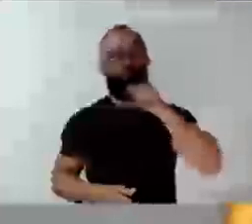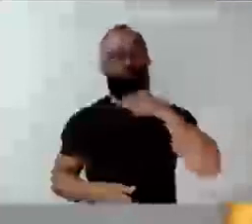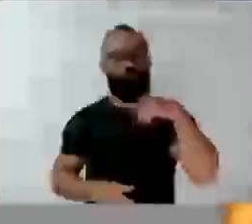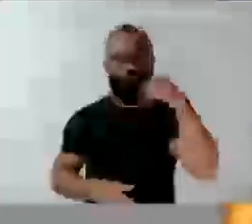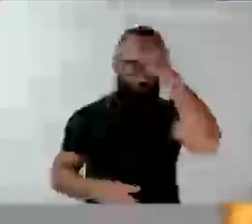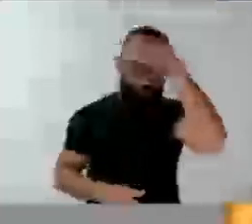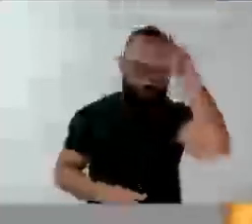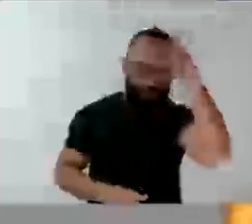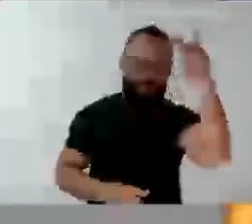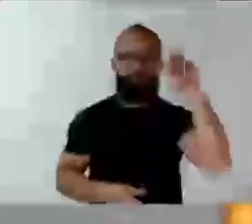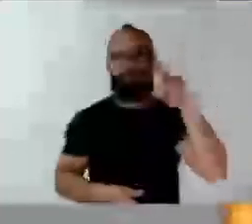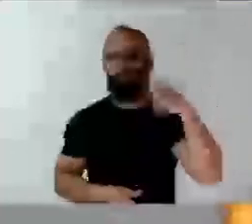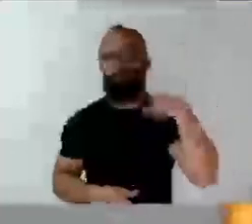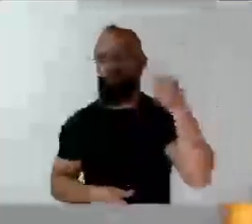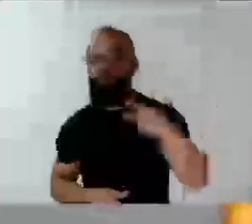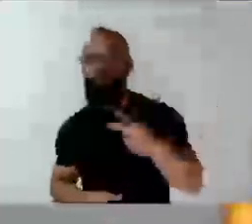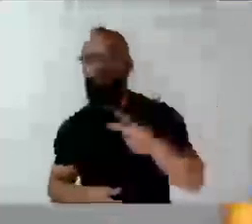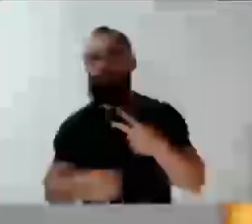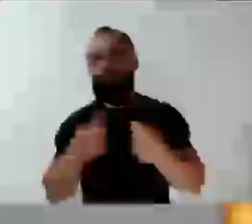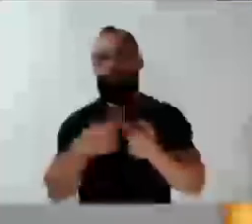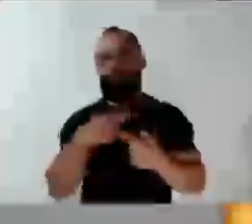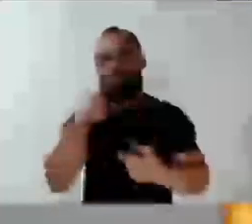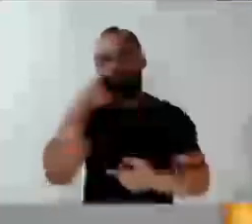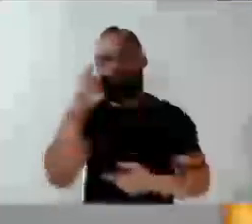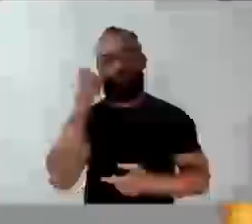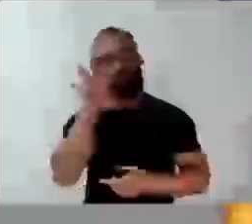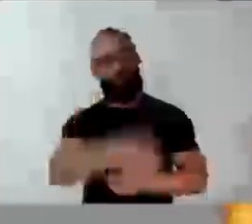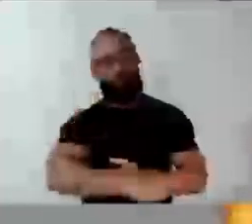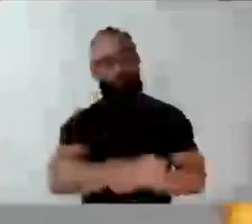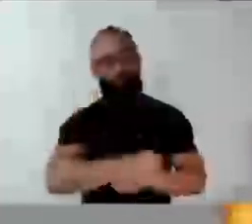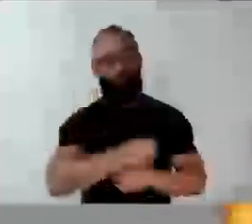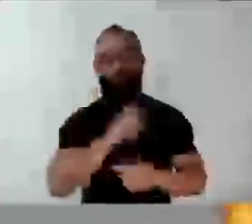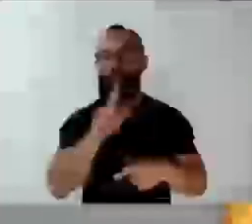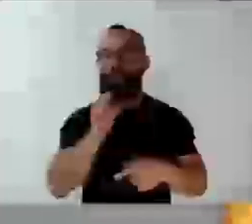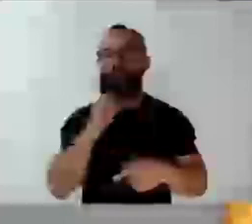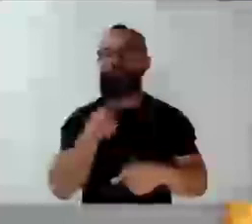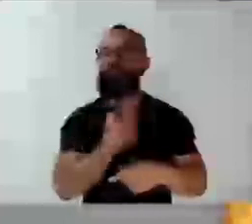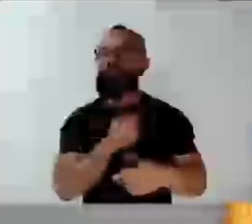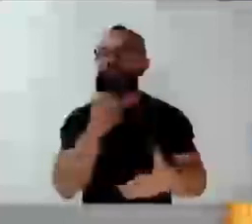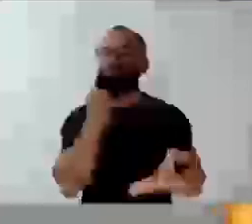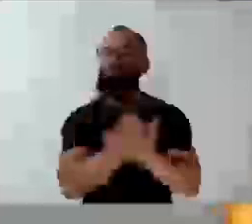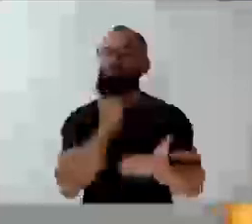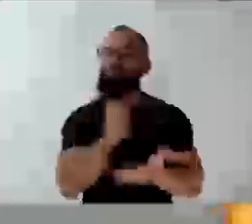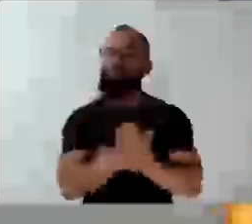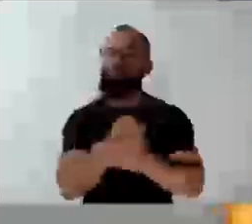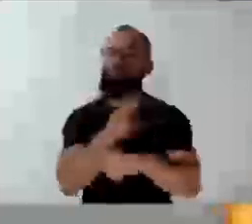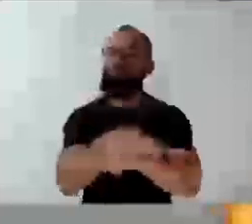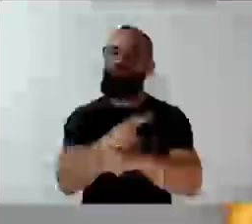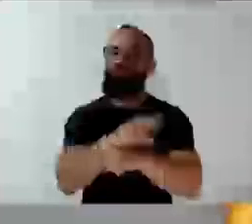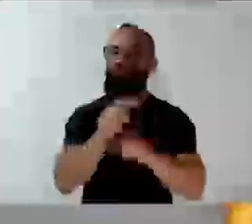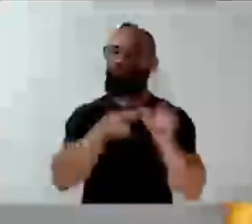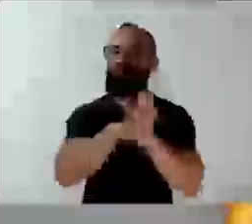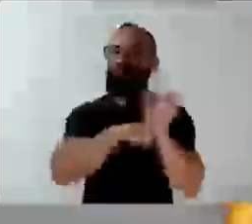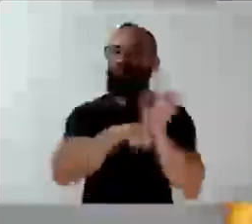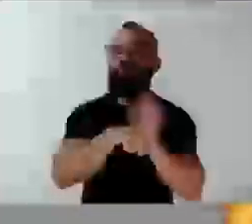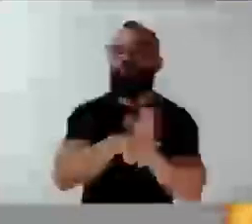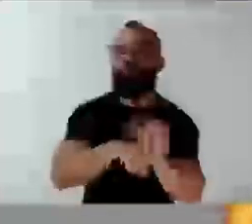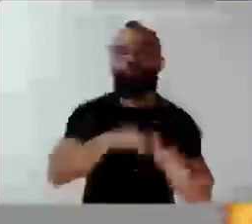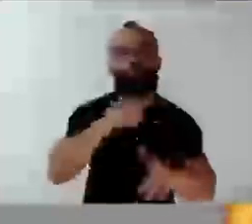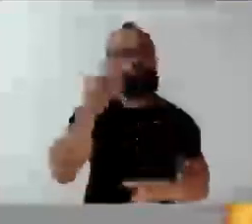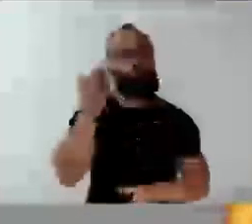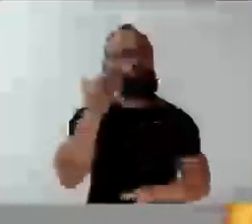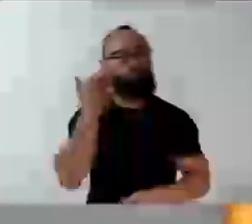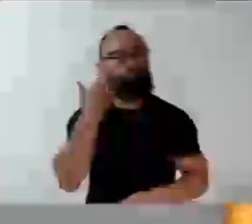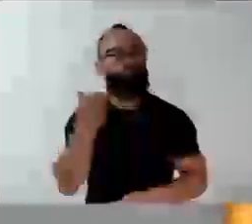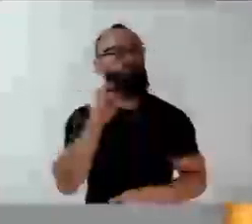pela má coleta do lixo. O que a gente pode fazer, enquanto fiscal de contrato, e aqui cabem aos vereadores, e, obviamente, a chefia imediata, prefeito,